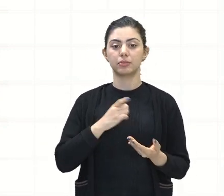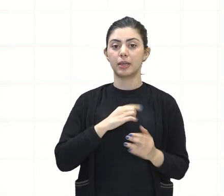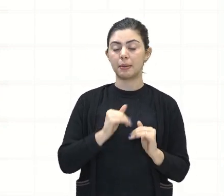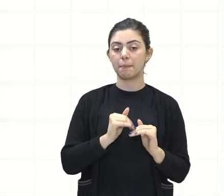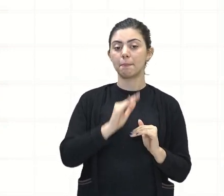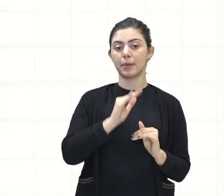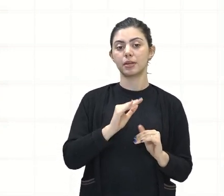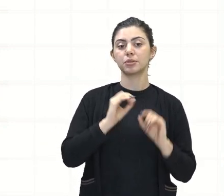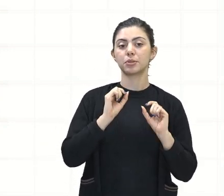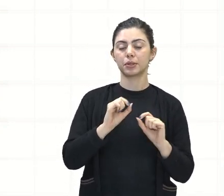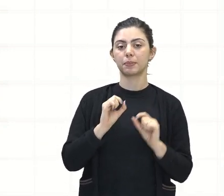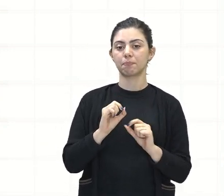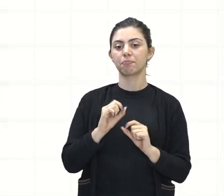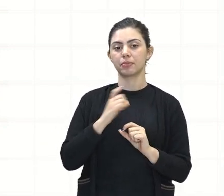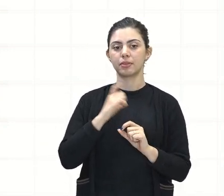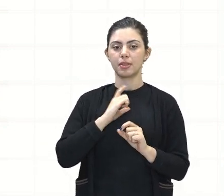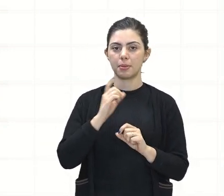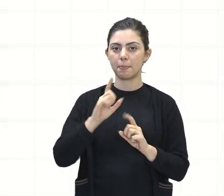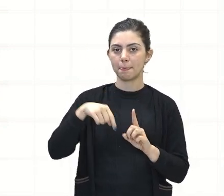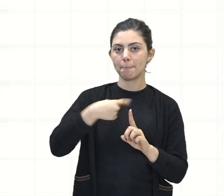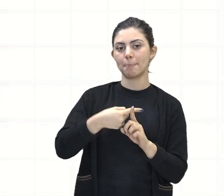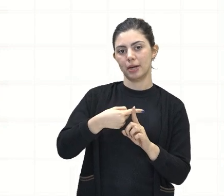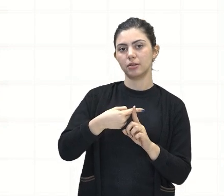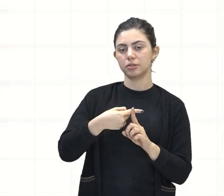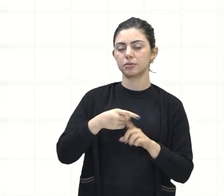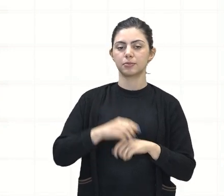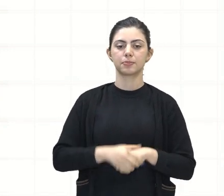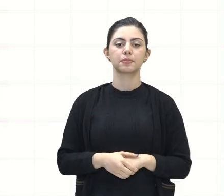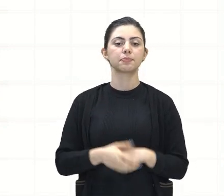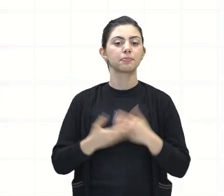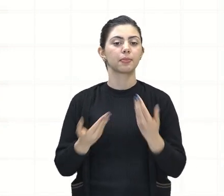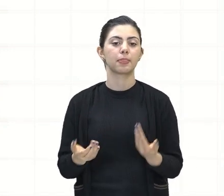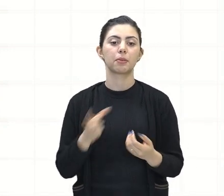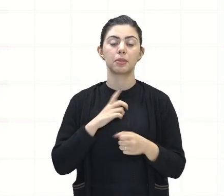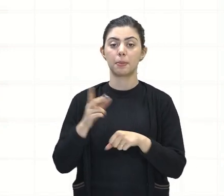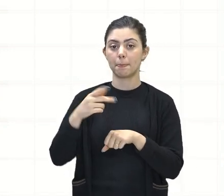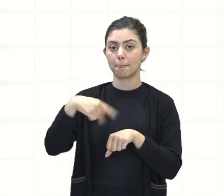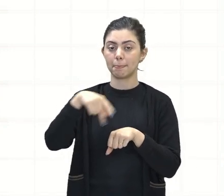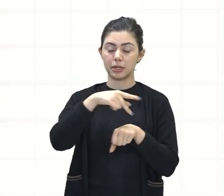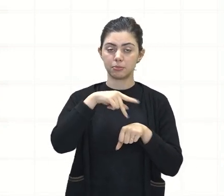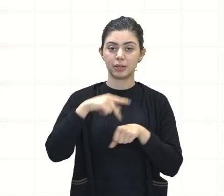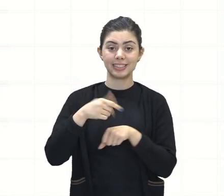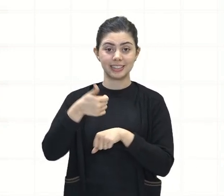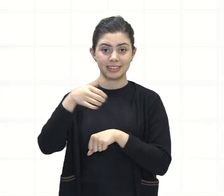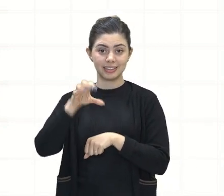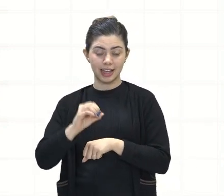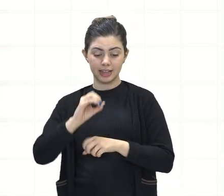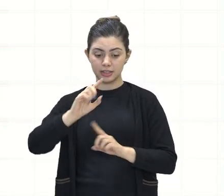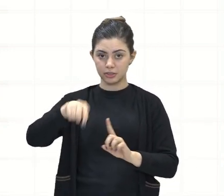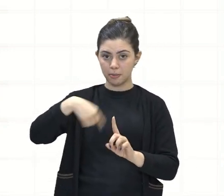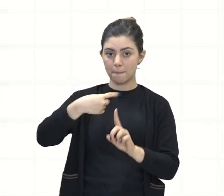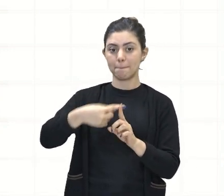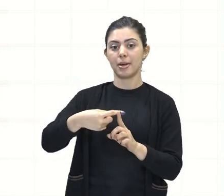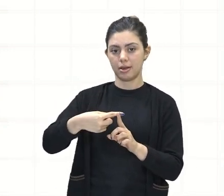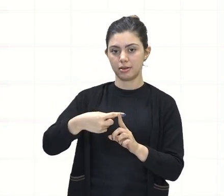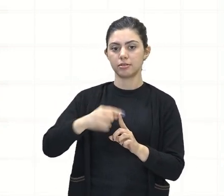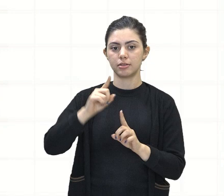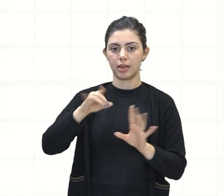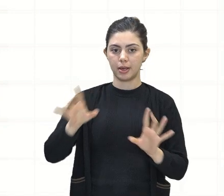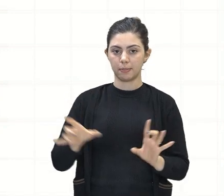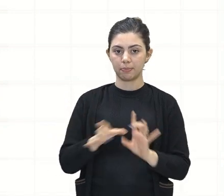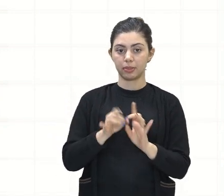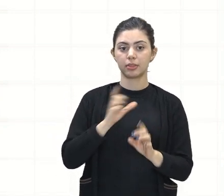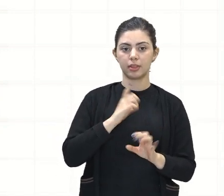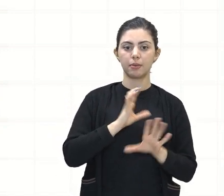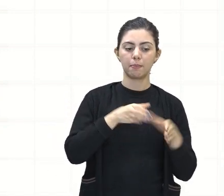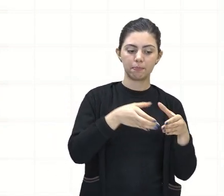10 países, nós chamamos de OPEP+, tá certo? E aí, entre esses 10 países que compõem essa OPEP+, que é a somatória dos 13